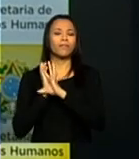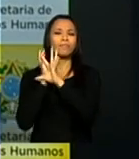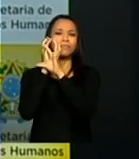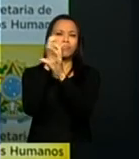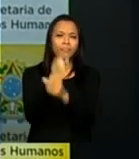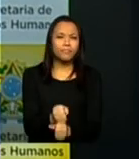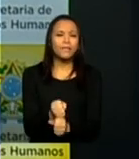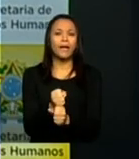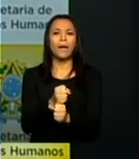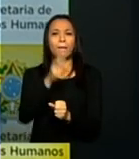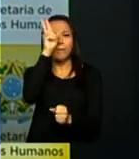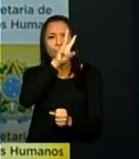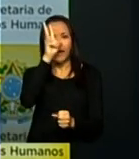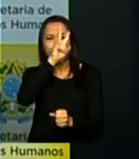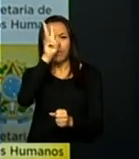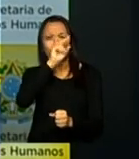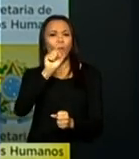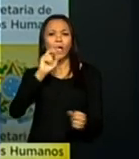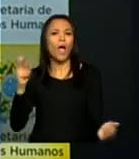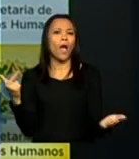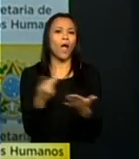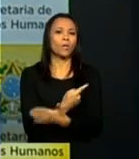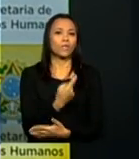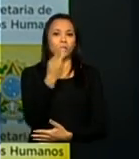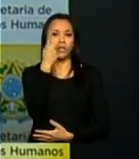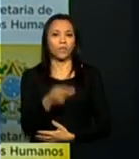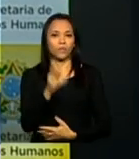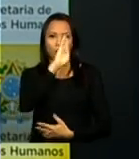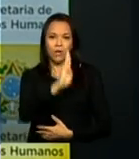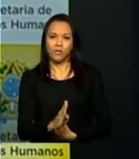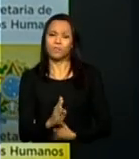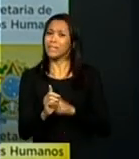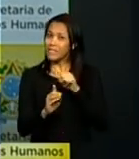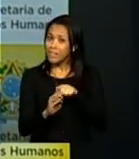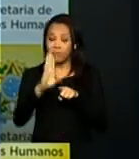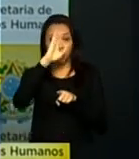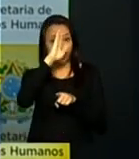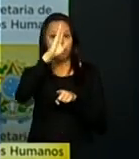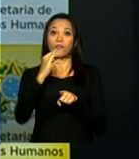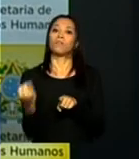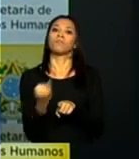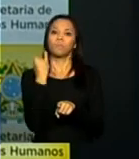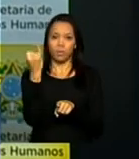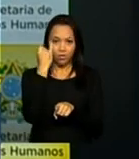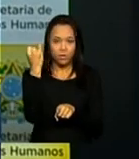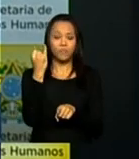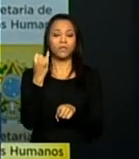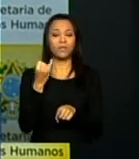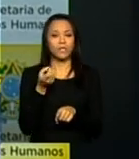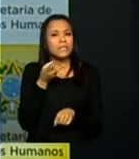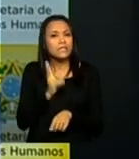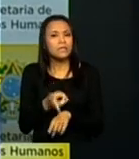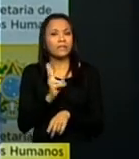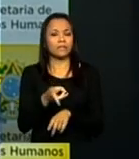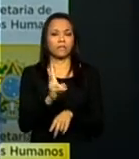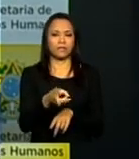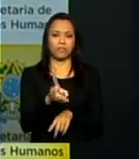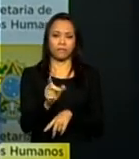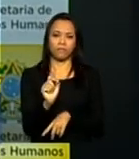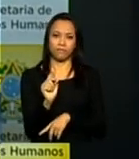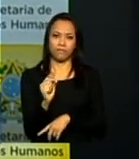é fundamental. Fundamental e eu não tenho dúvida de que essa preservação tem que estar associada